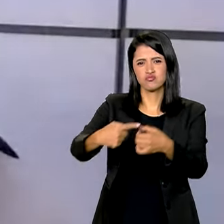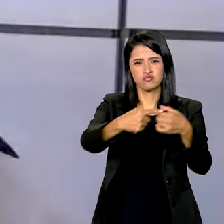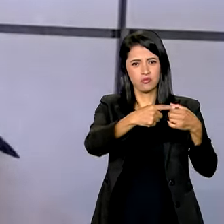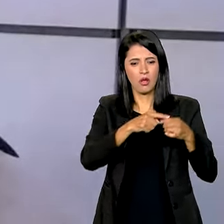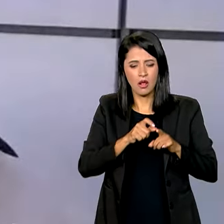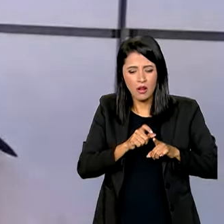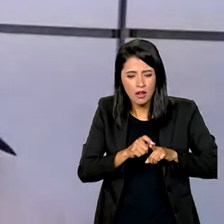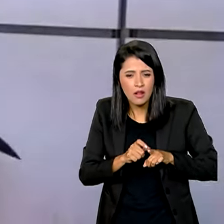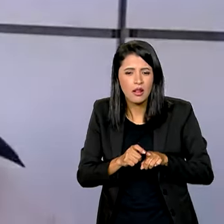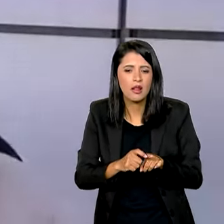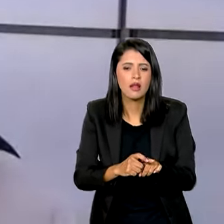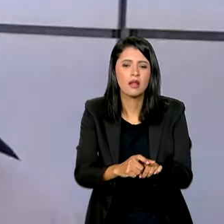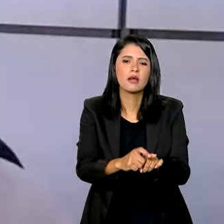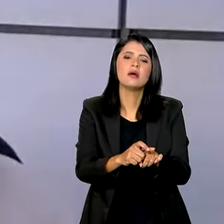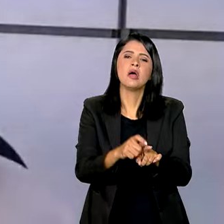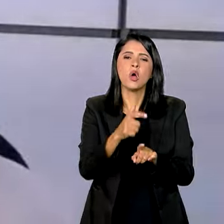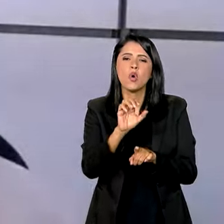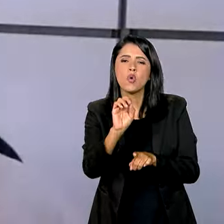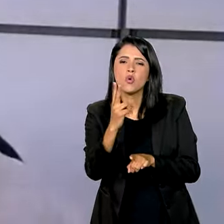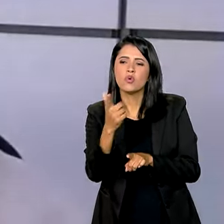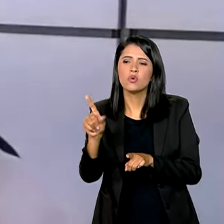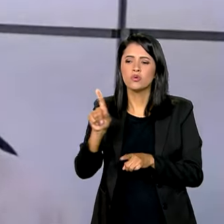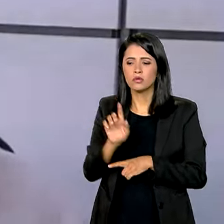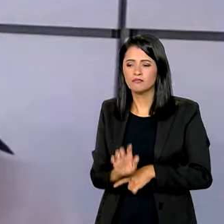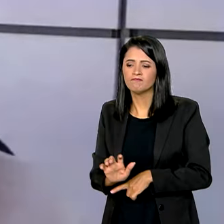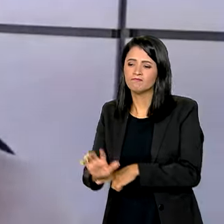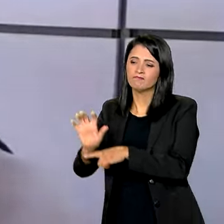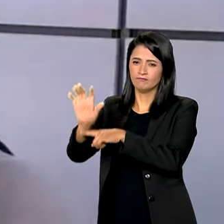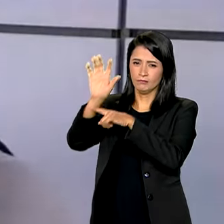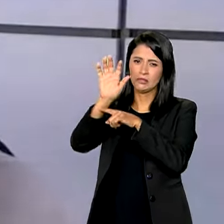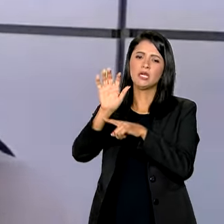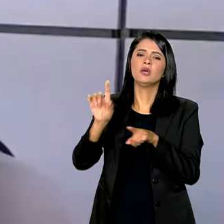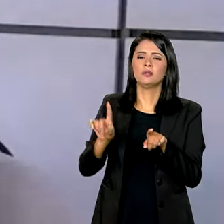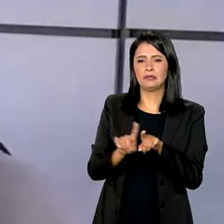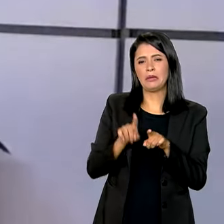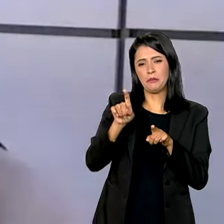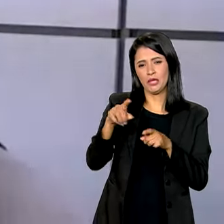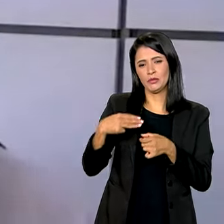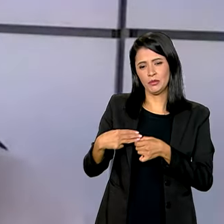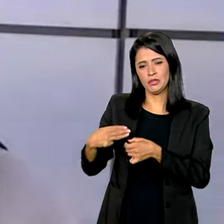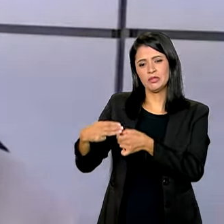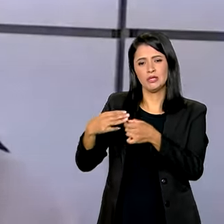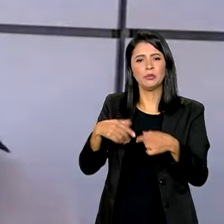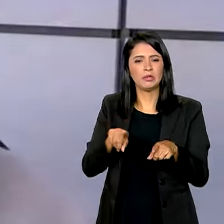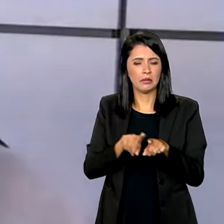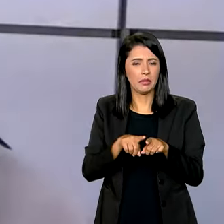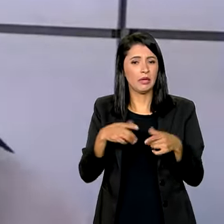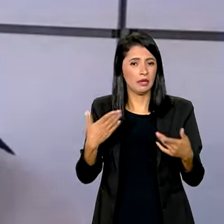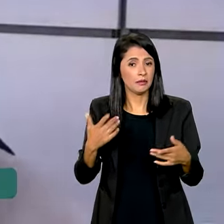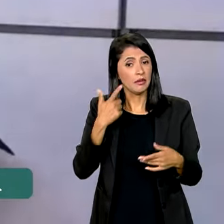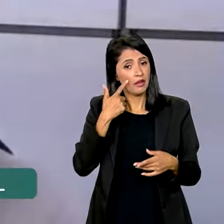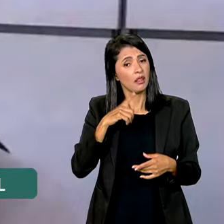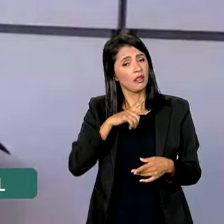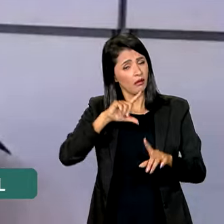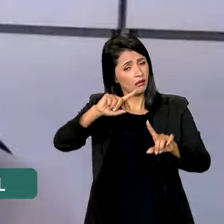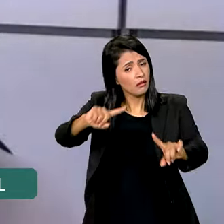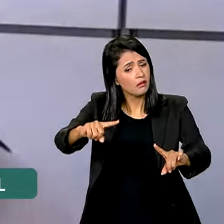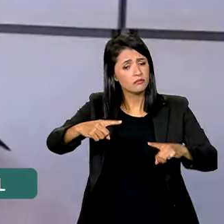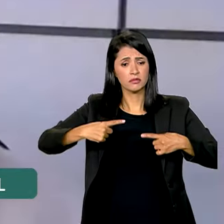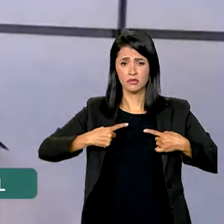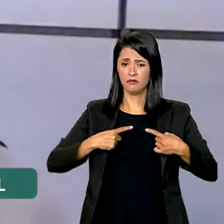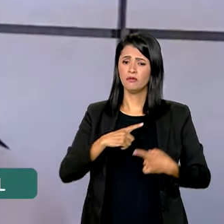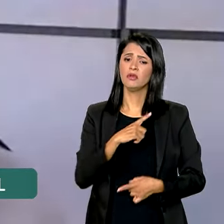periferias ou em algumas regiões específicas desses grandes municípios. Então, tem um desafio